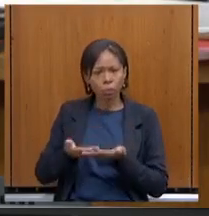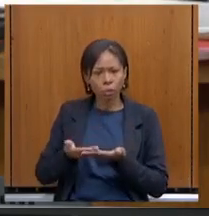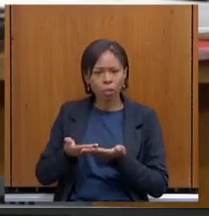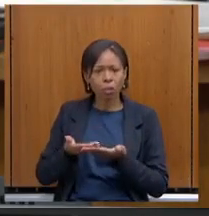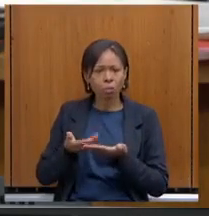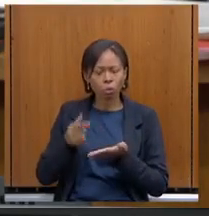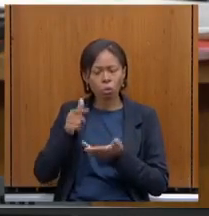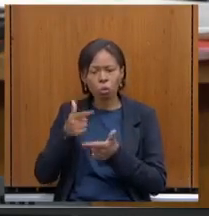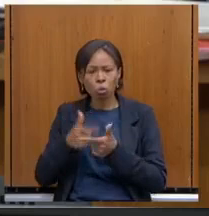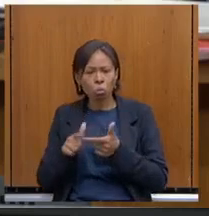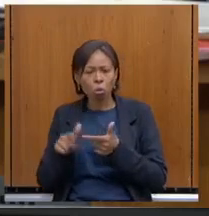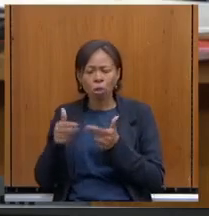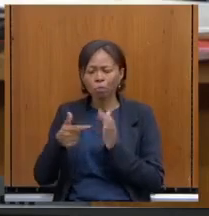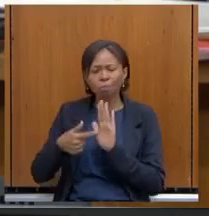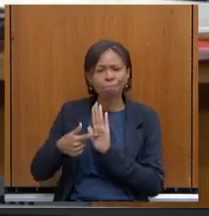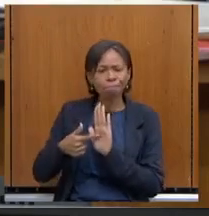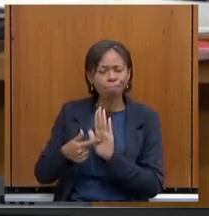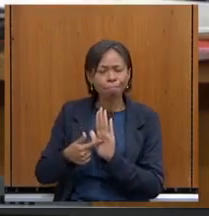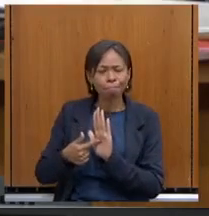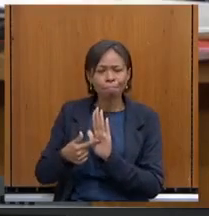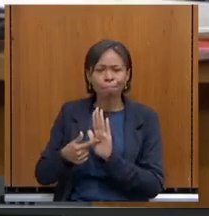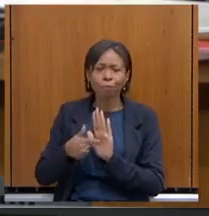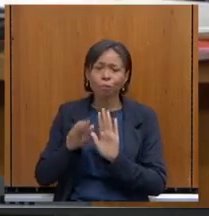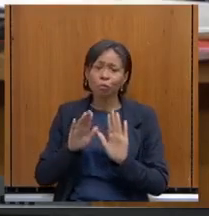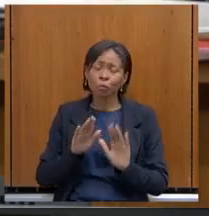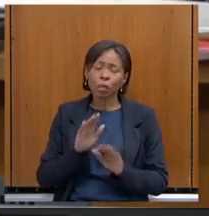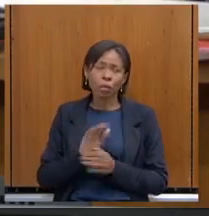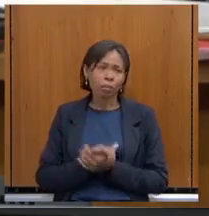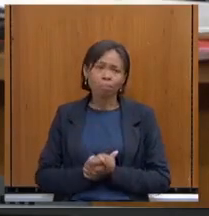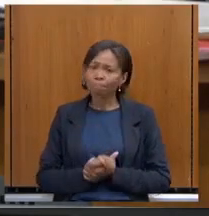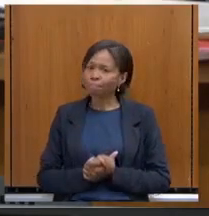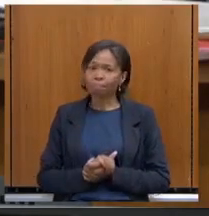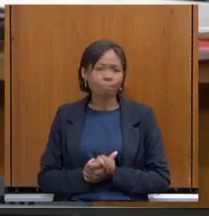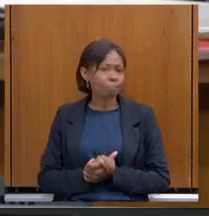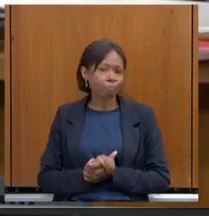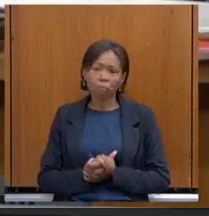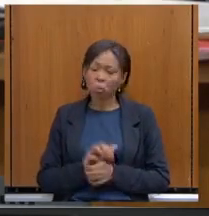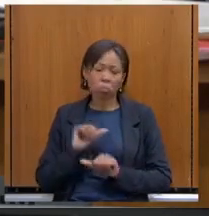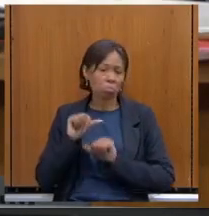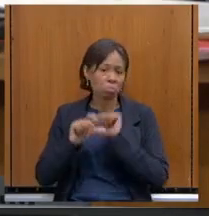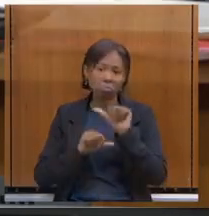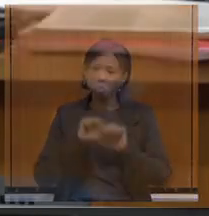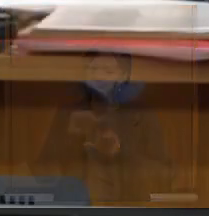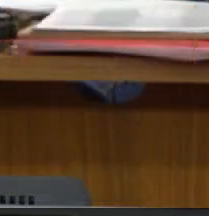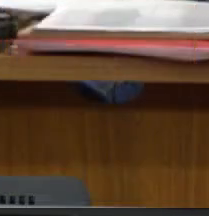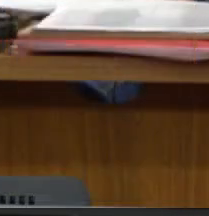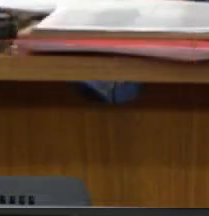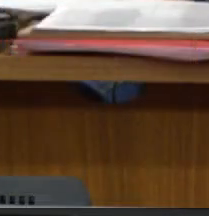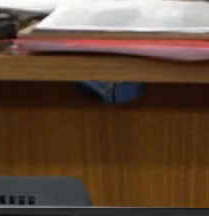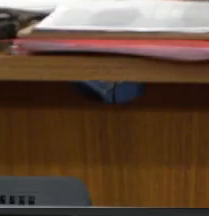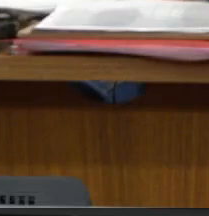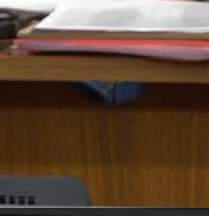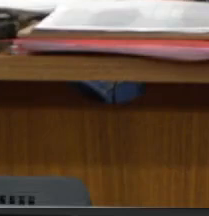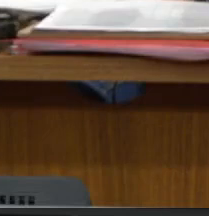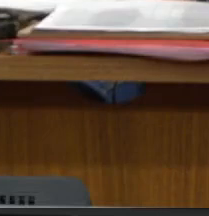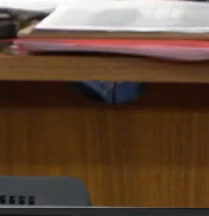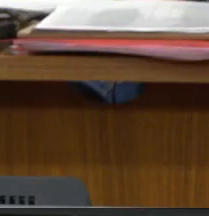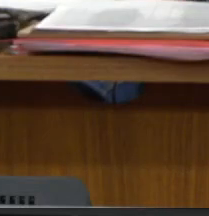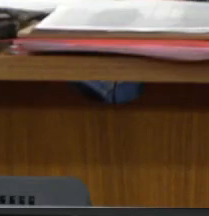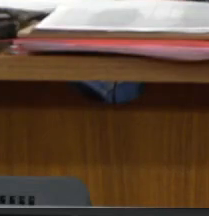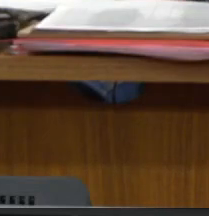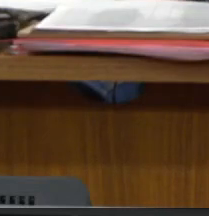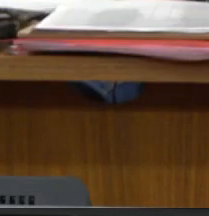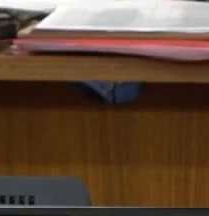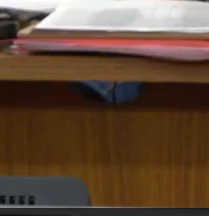não tivemos capacidade de reverter o processo. Sobre os outros